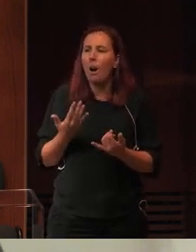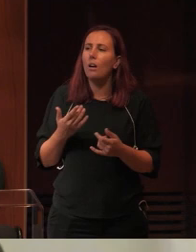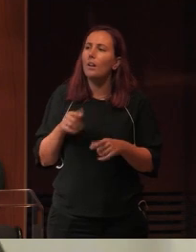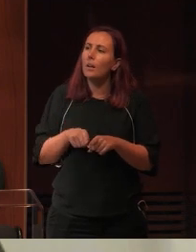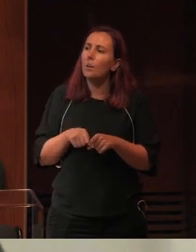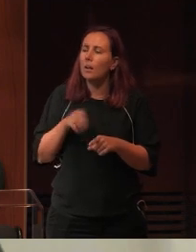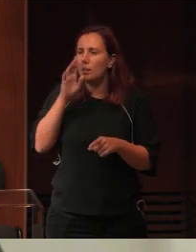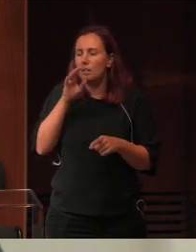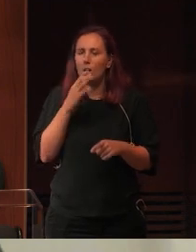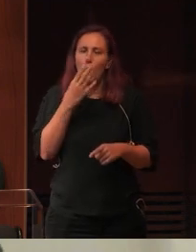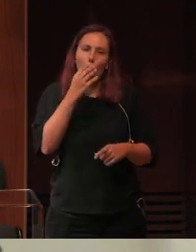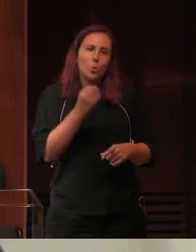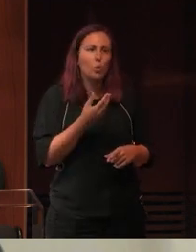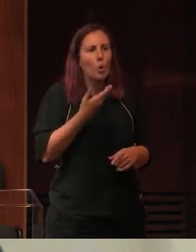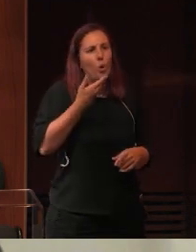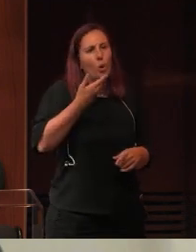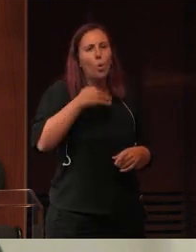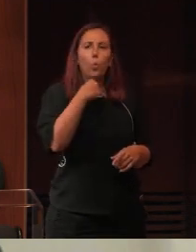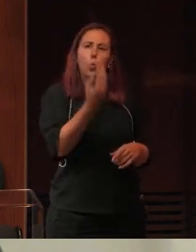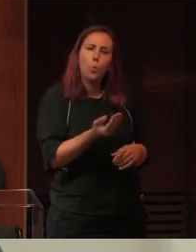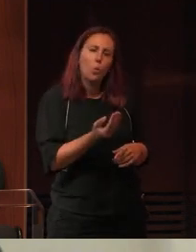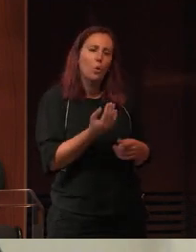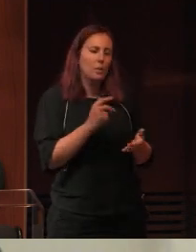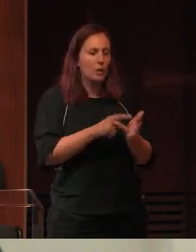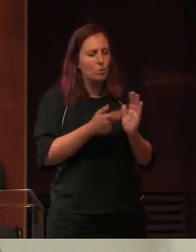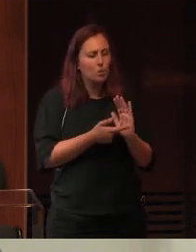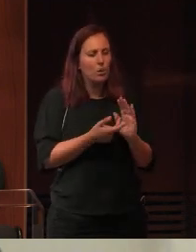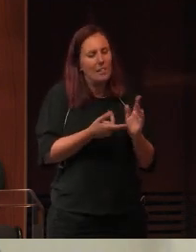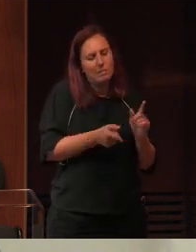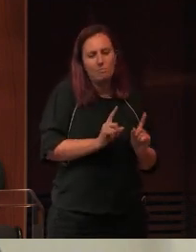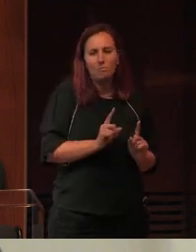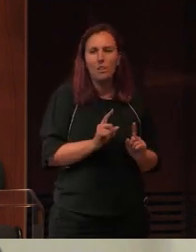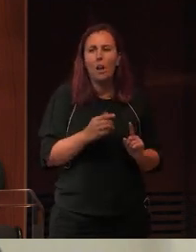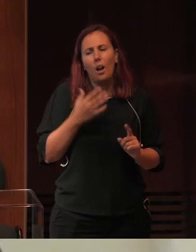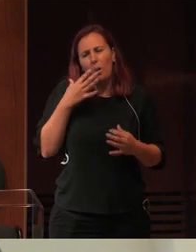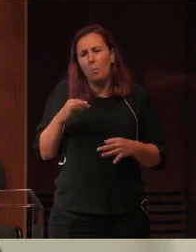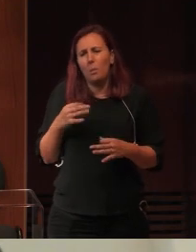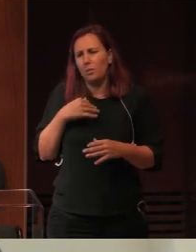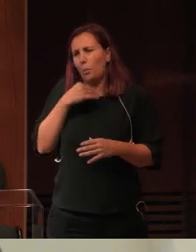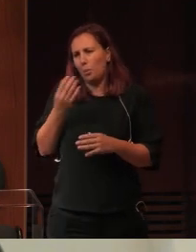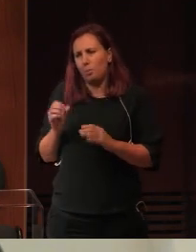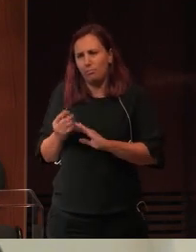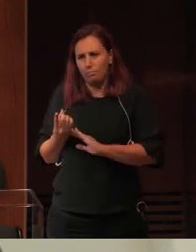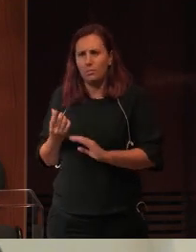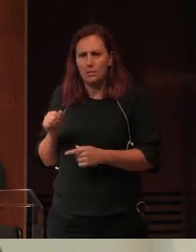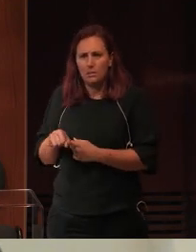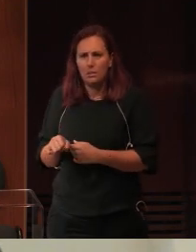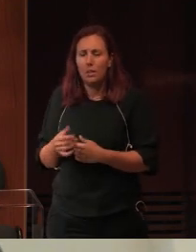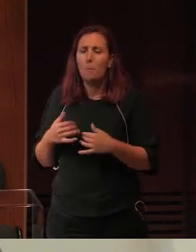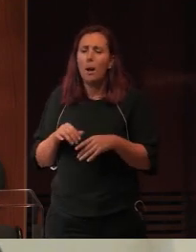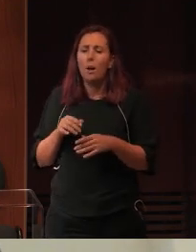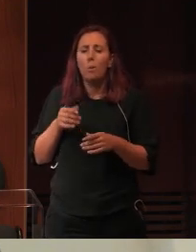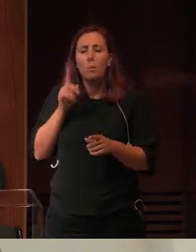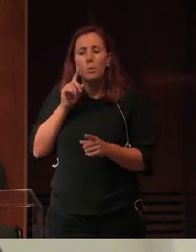se o aluno domina uma determinada tecnologia, geralmente domina-a muito rapidamente, mas sim